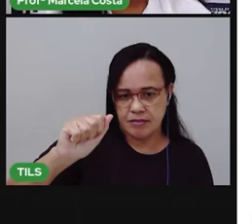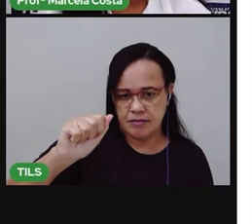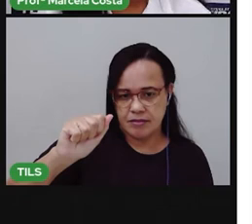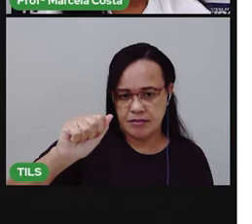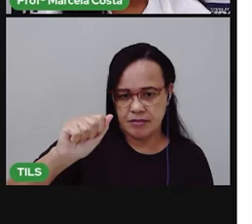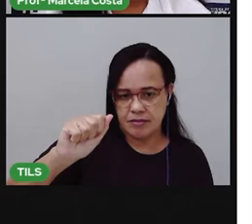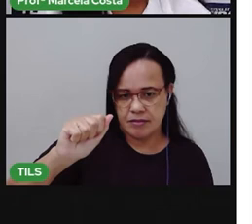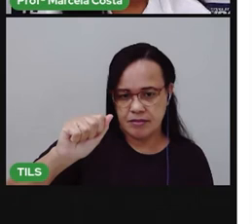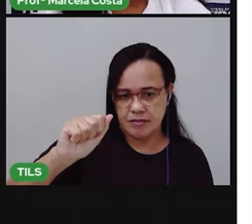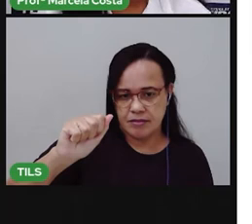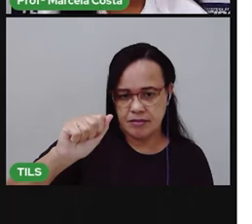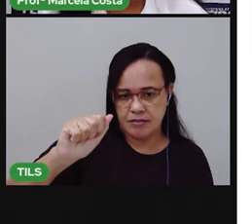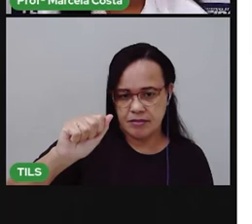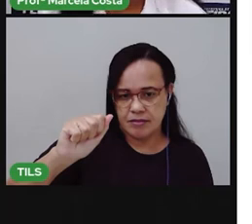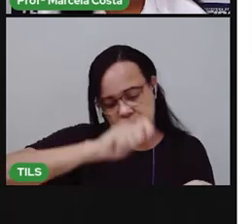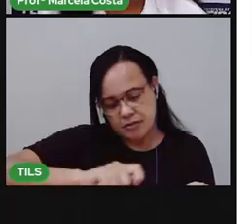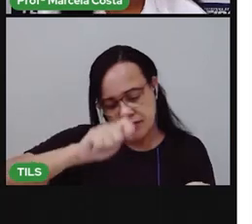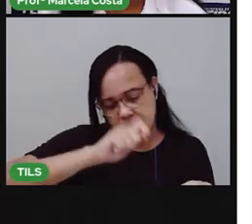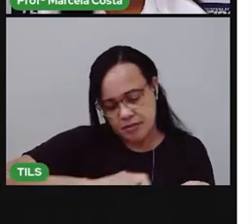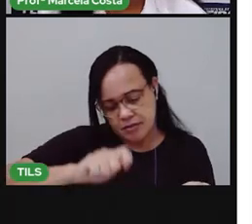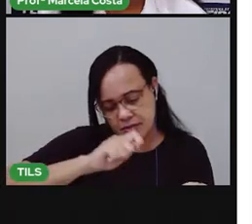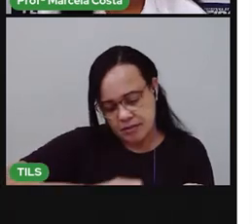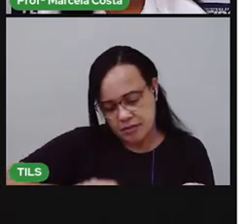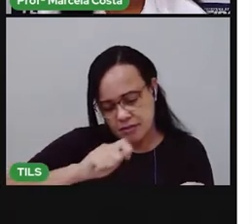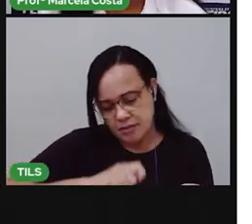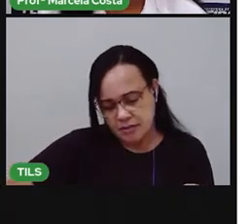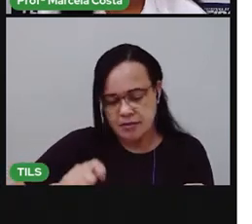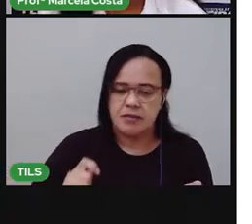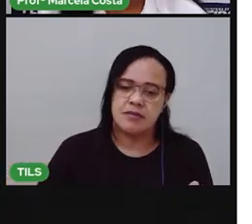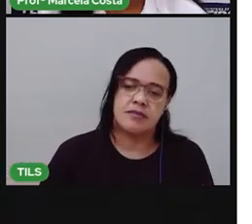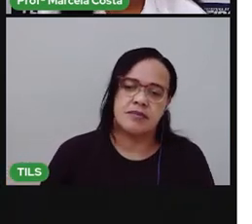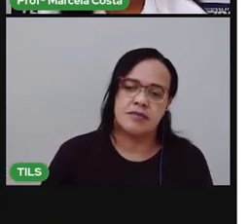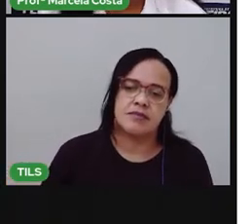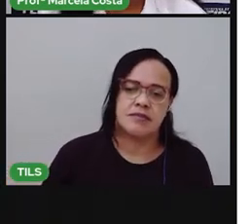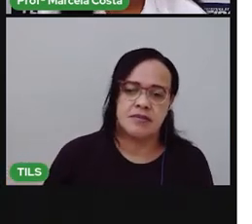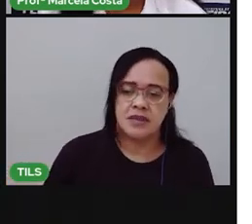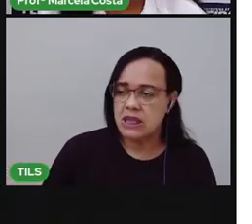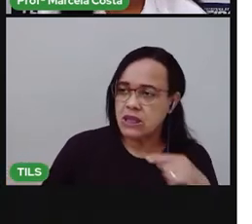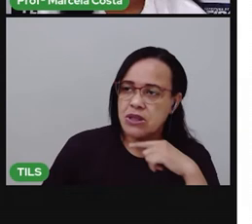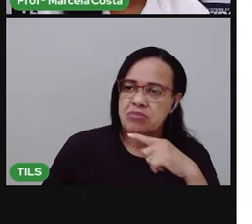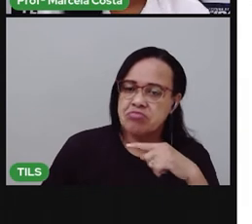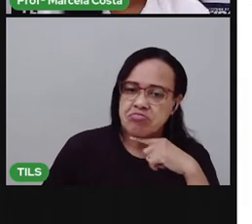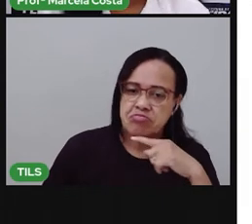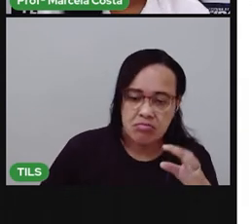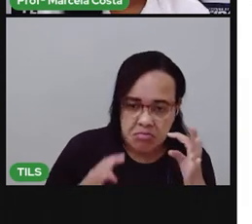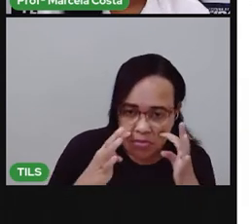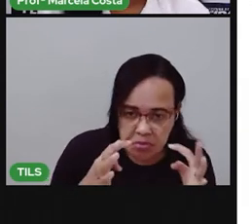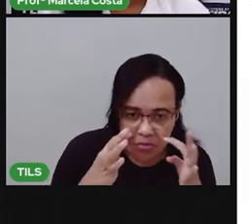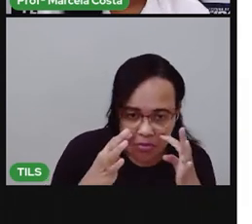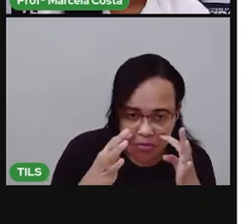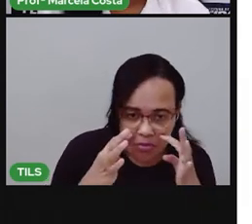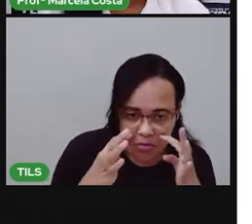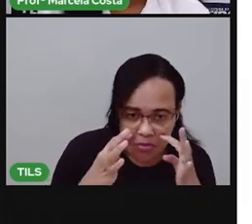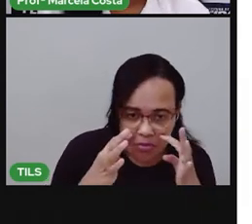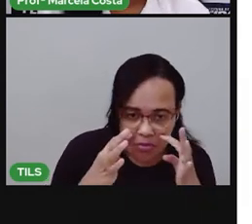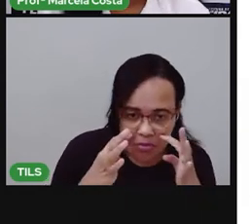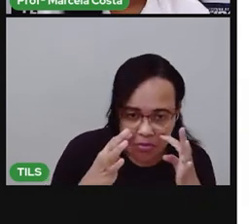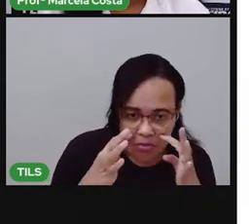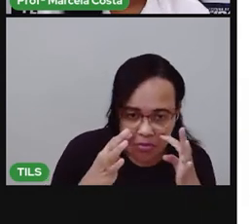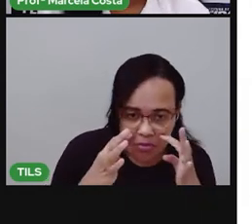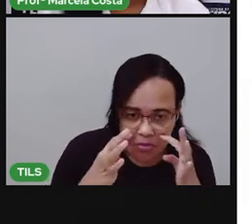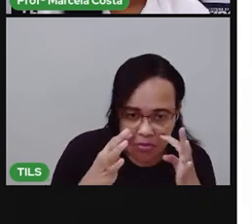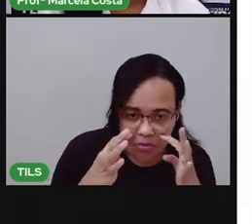Vai escrevendo. Se você não tiver conseguindo me acompanhar, tiver achando que eu estou indo muito